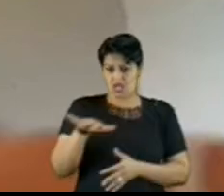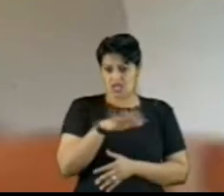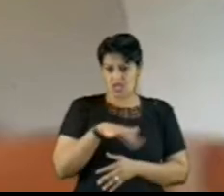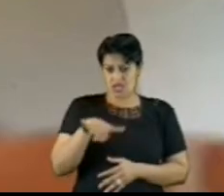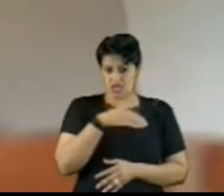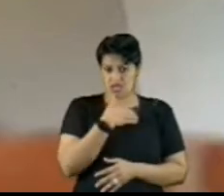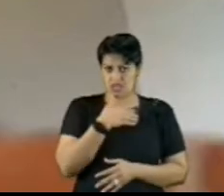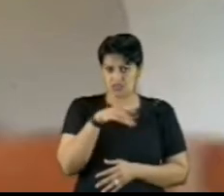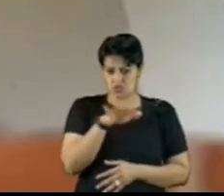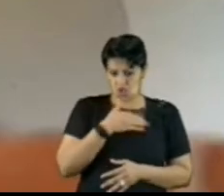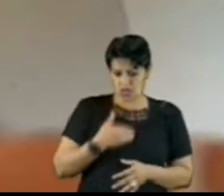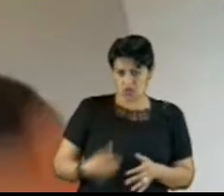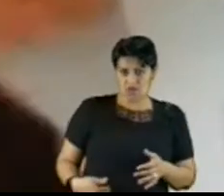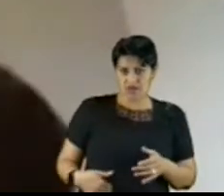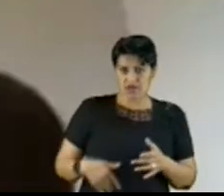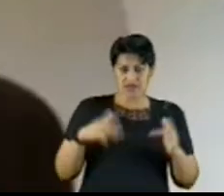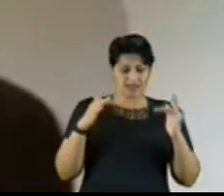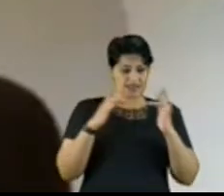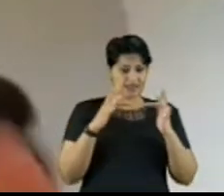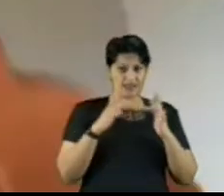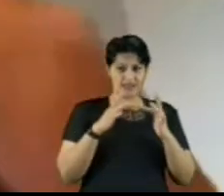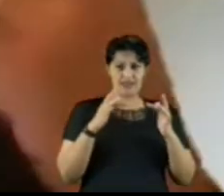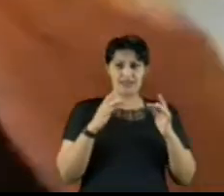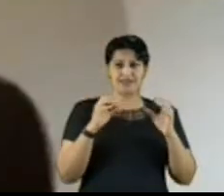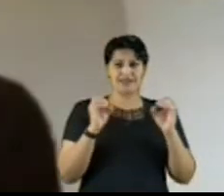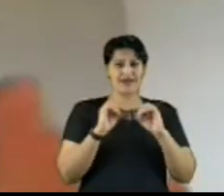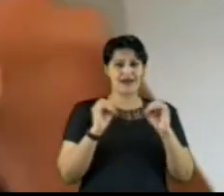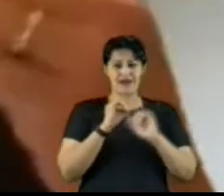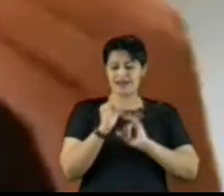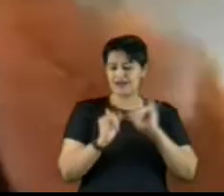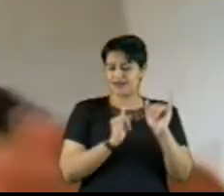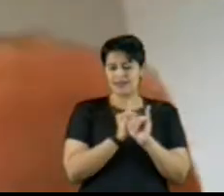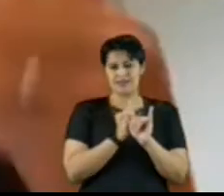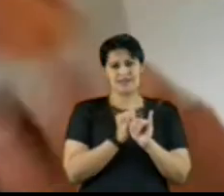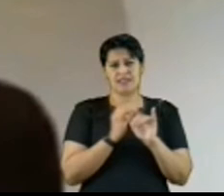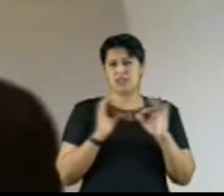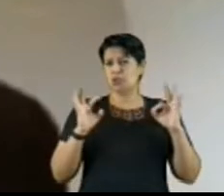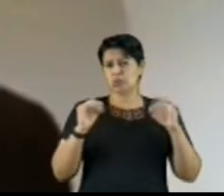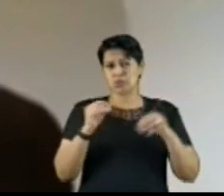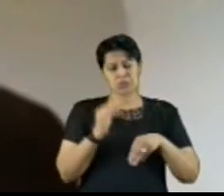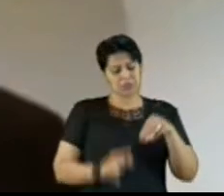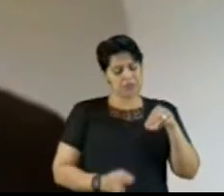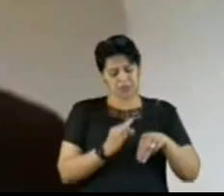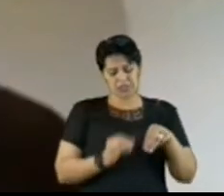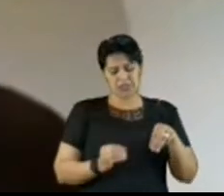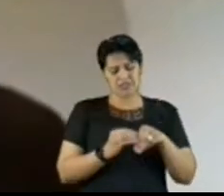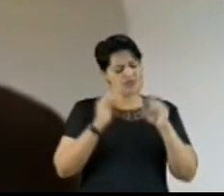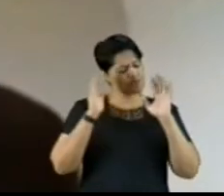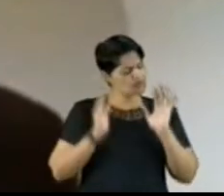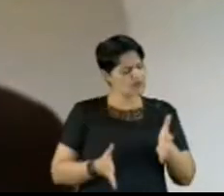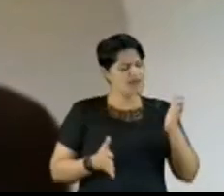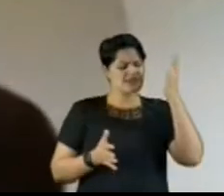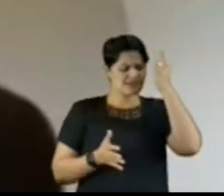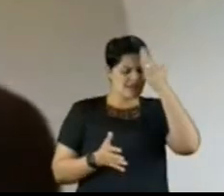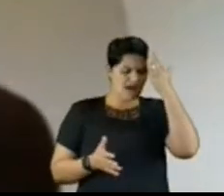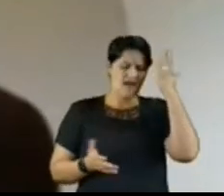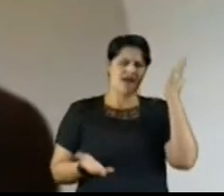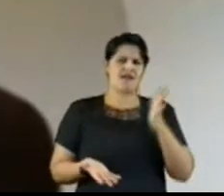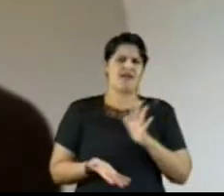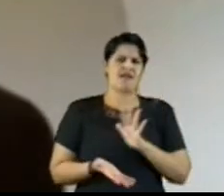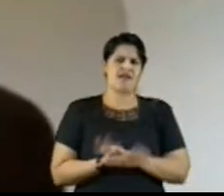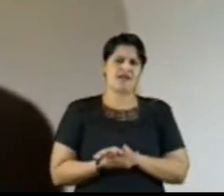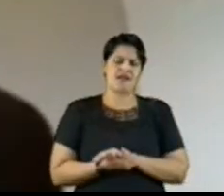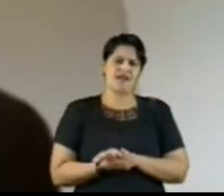muito bem dissecado pelo eminente relator, pelo ministro Nath, pelo ministro Otto, por todos que me antecederam, item cuja inclusão no escopo de análise,